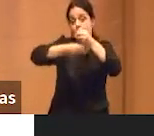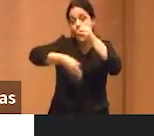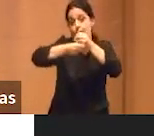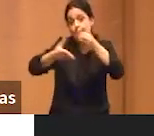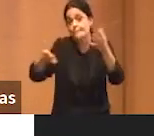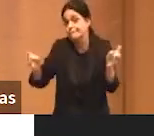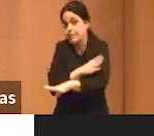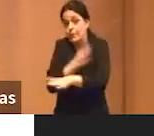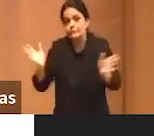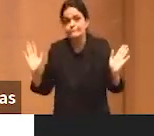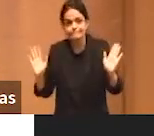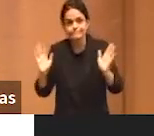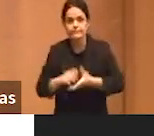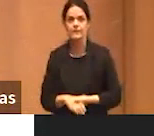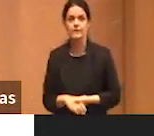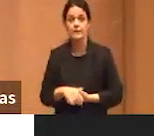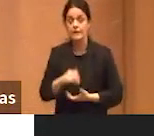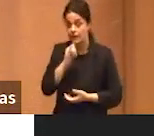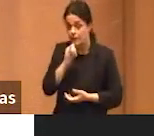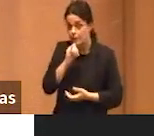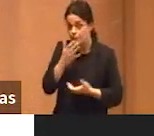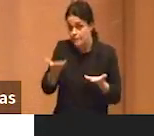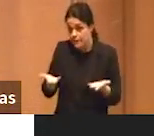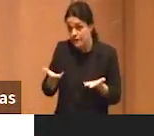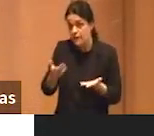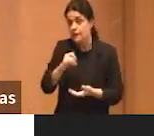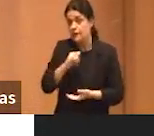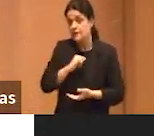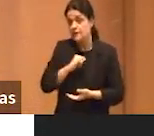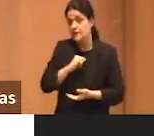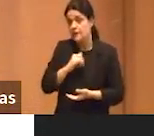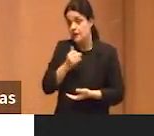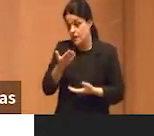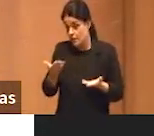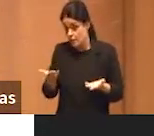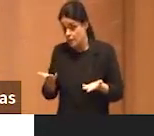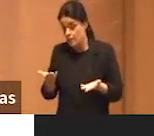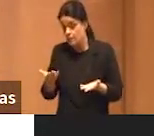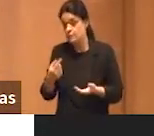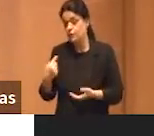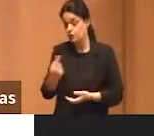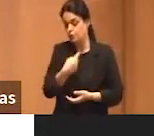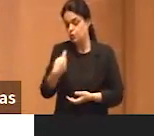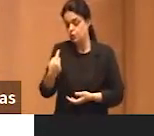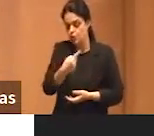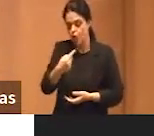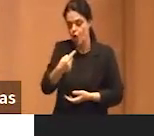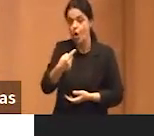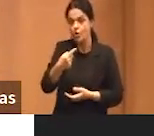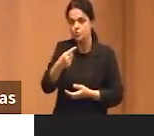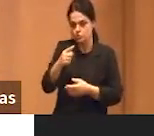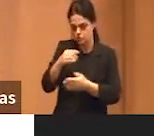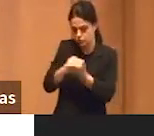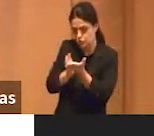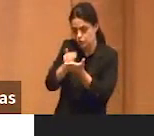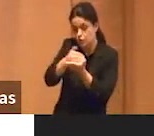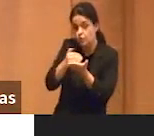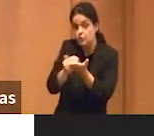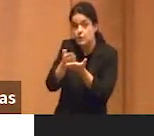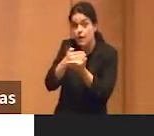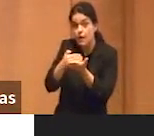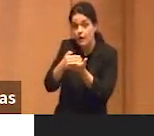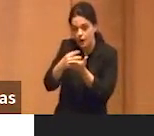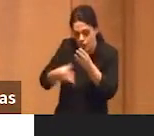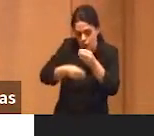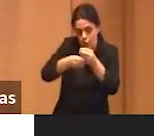volta, quando eu falava sobre isso, sem contar toda a história, diz assim, mas os nossos dados estão na Amazon. Acabou.